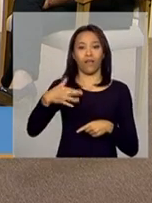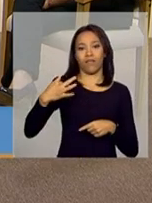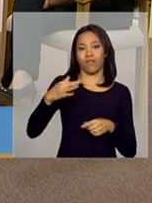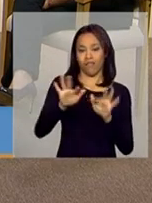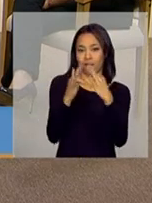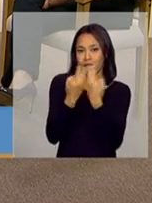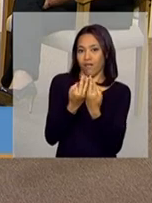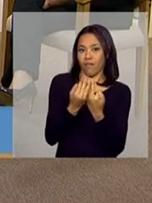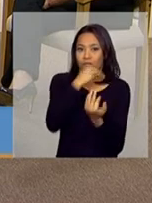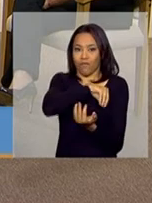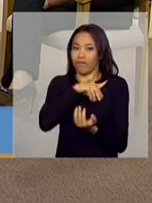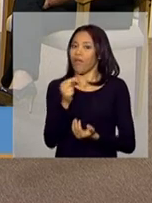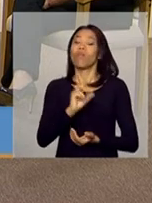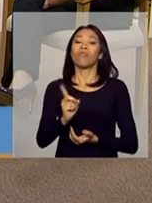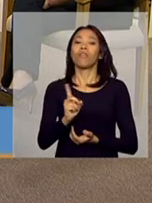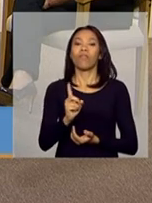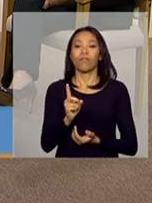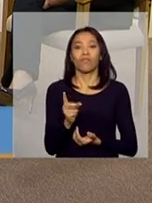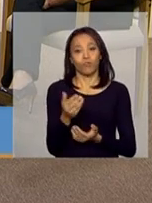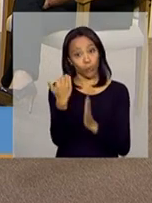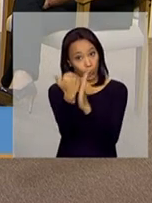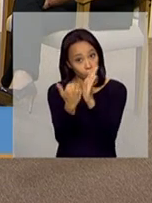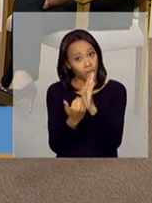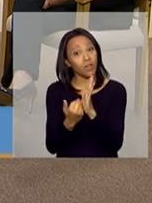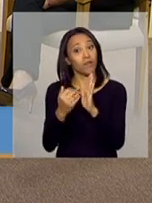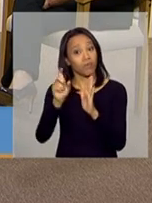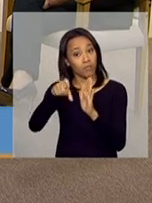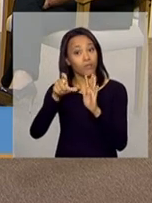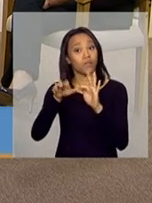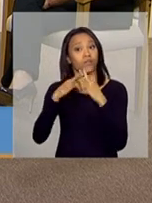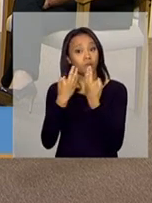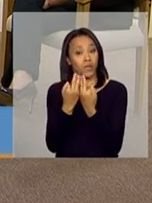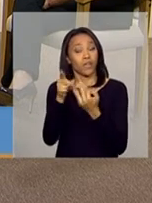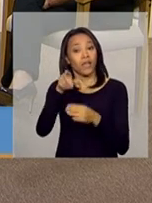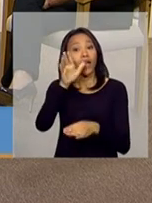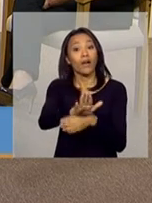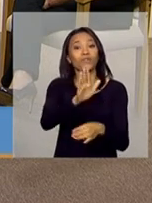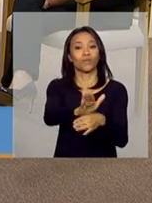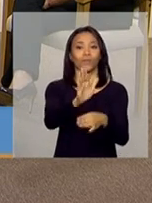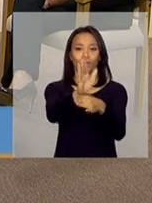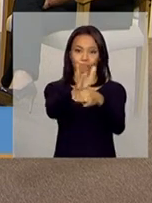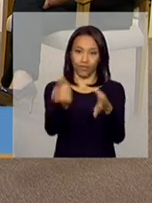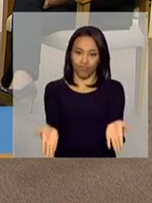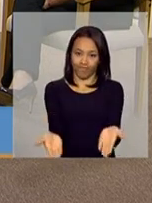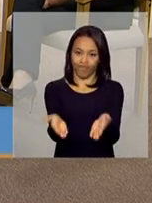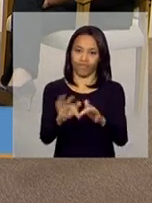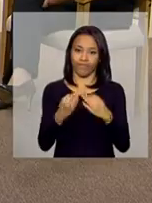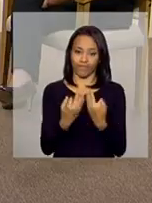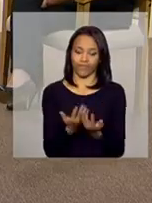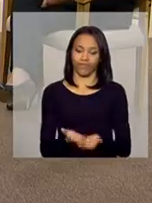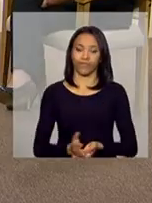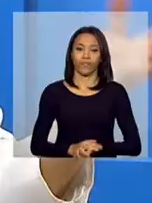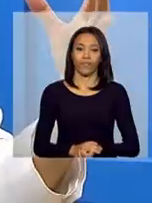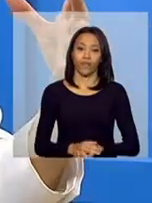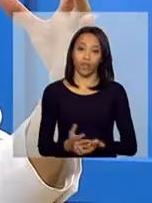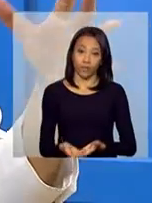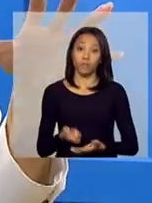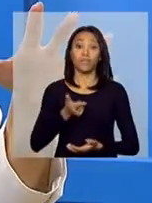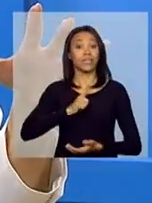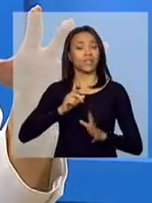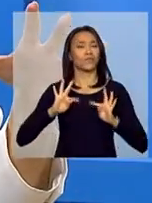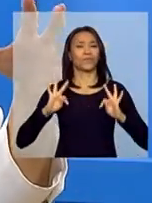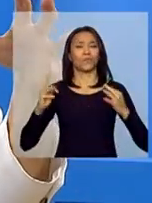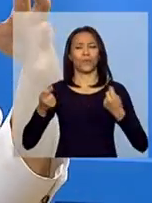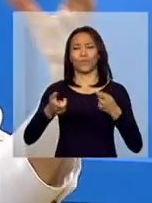nessa transferência de renda do programa Bolsa Família, o que contribui para o trabalho de acompanhamento familiar. Ou seja, existe todo um controle